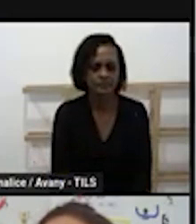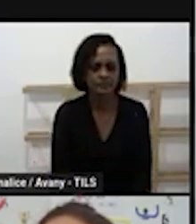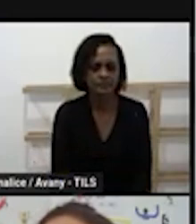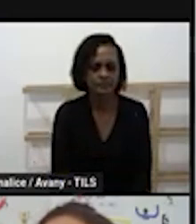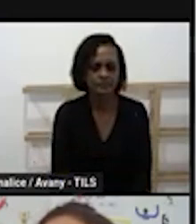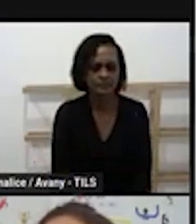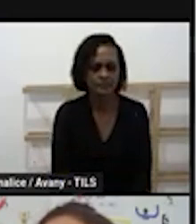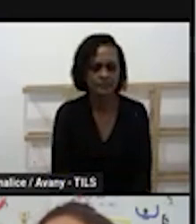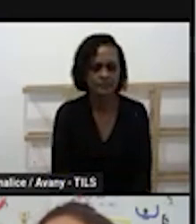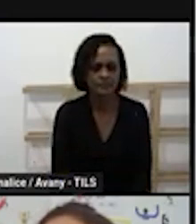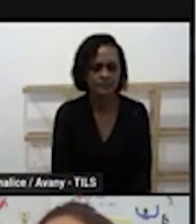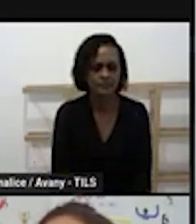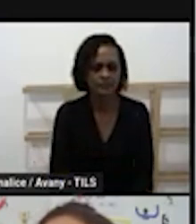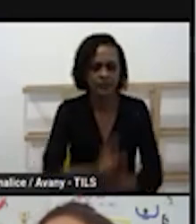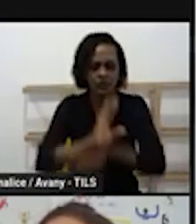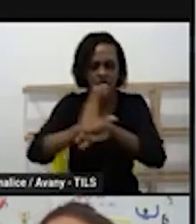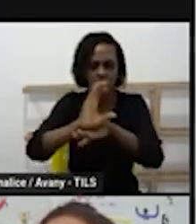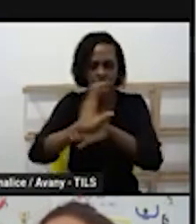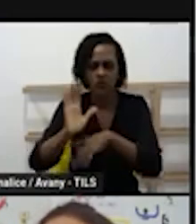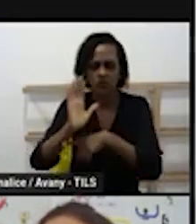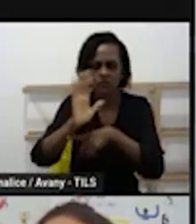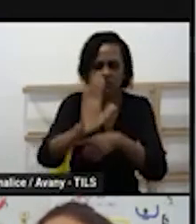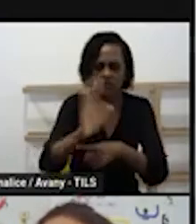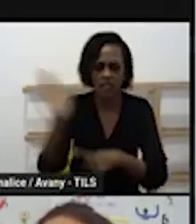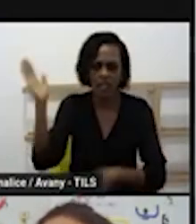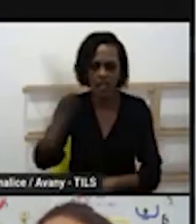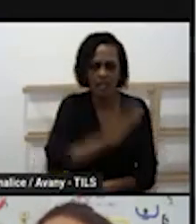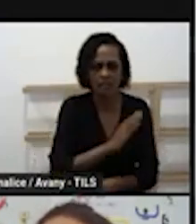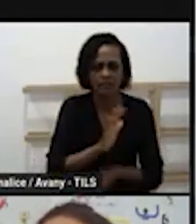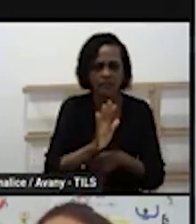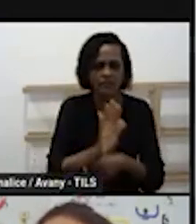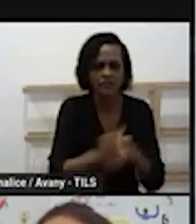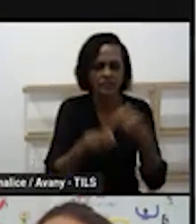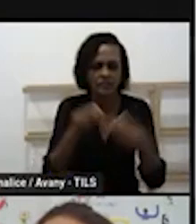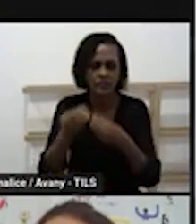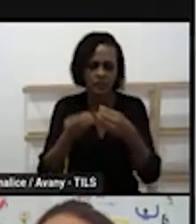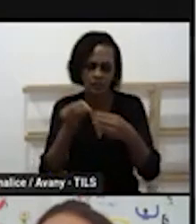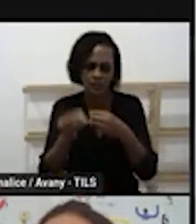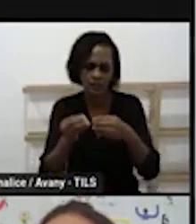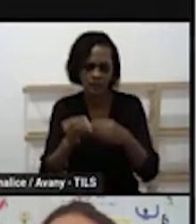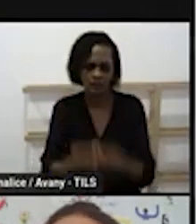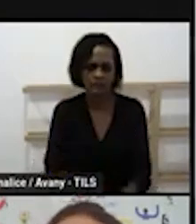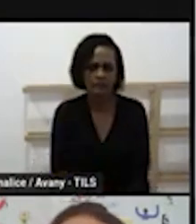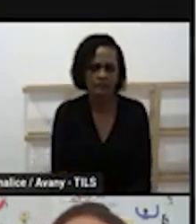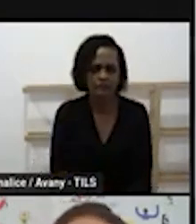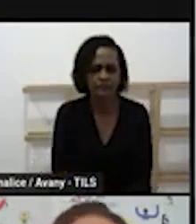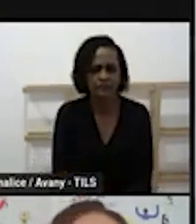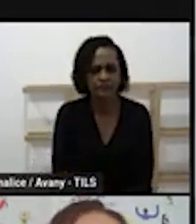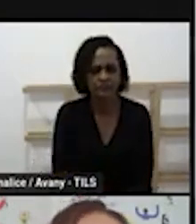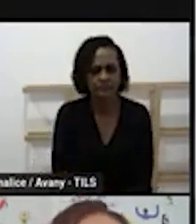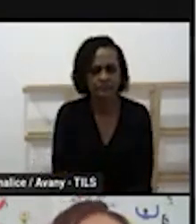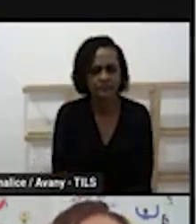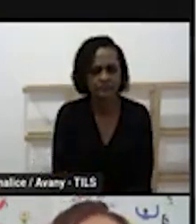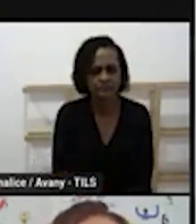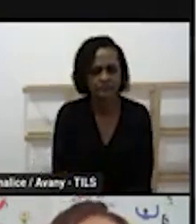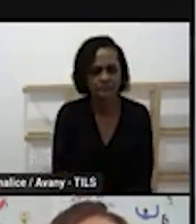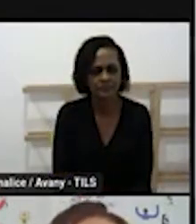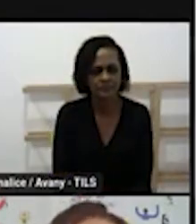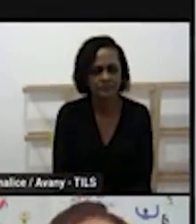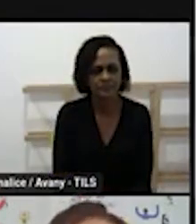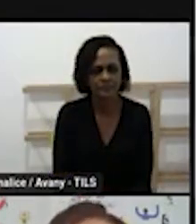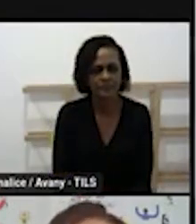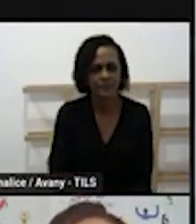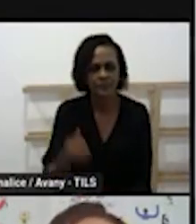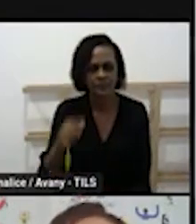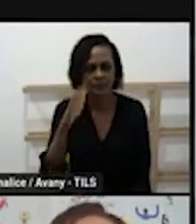socorro quando recebemos a certificação foi informado que receberíamos por e-mail mas não recebemos entre em contato com a professora Ana